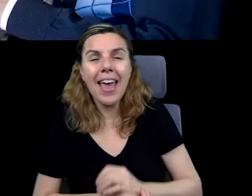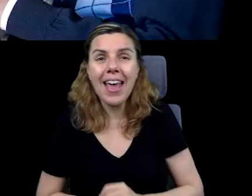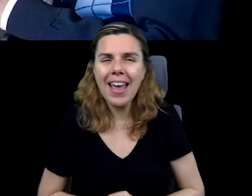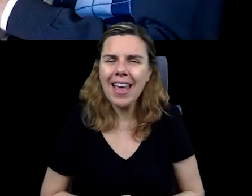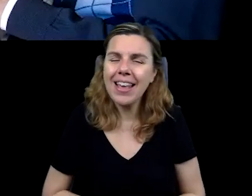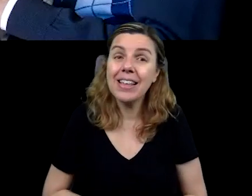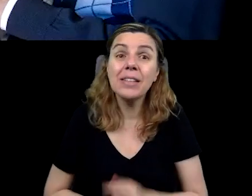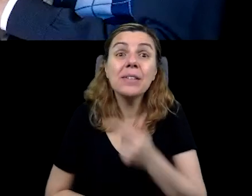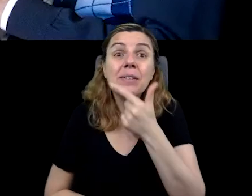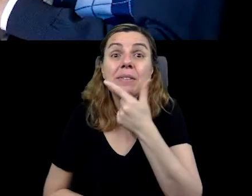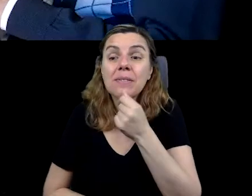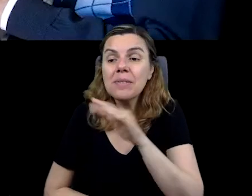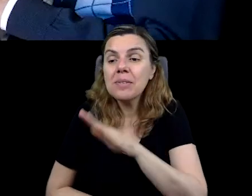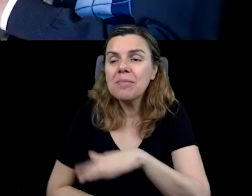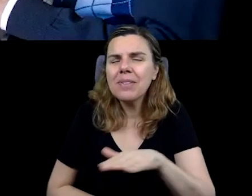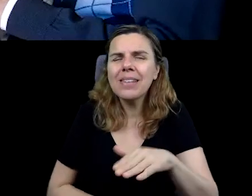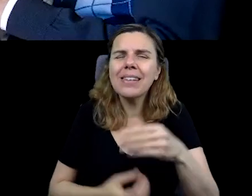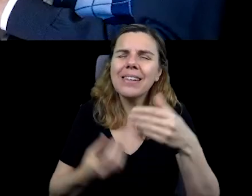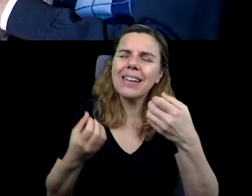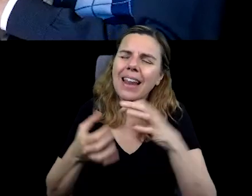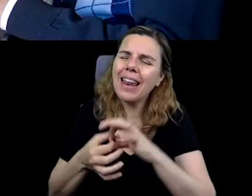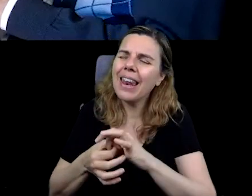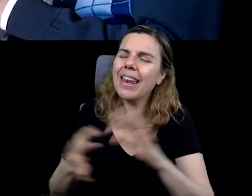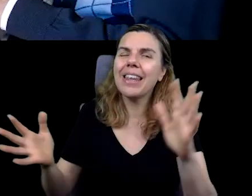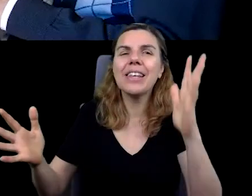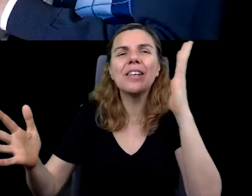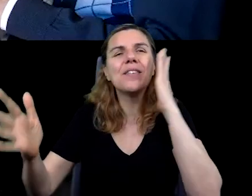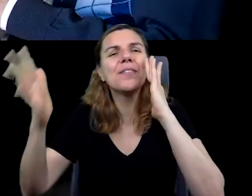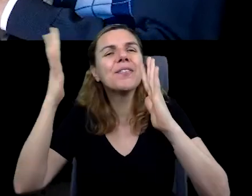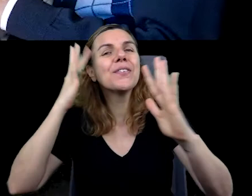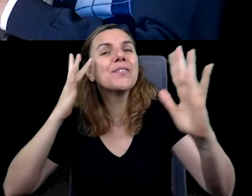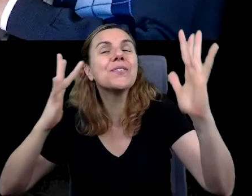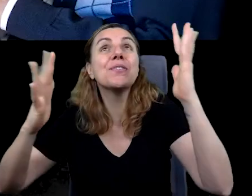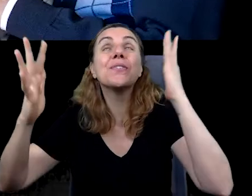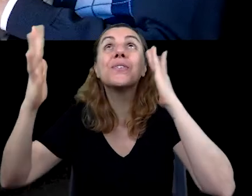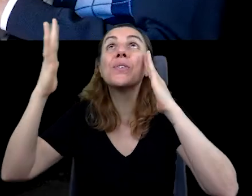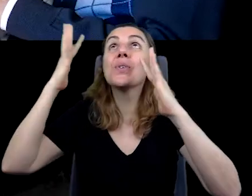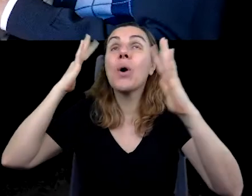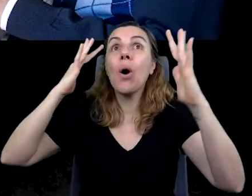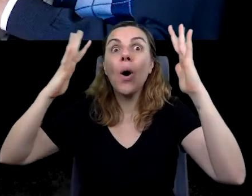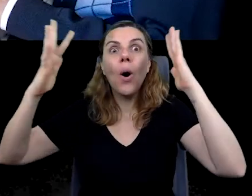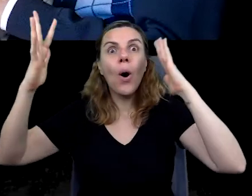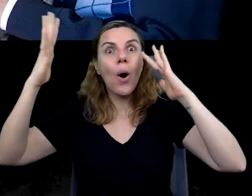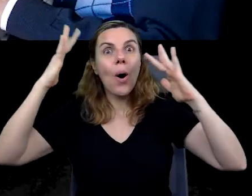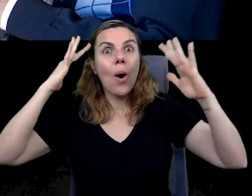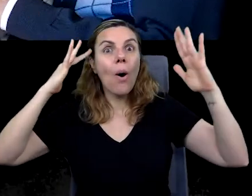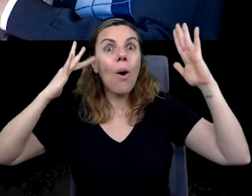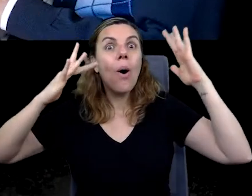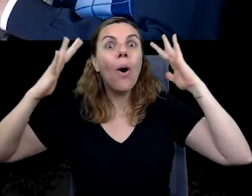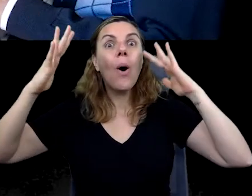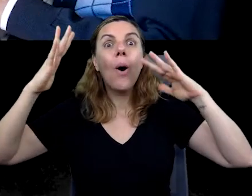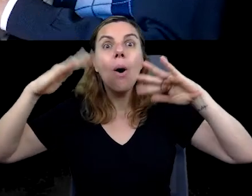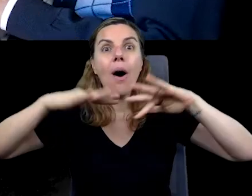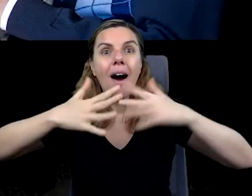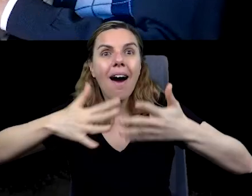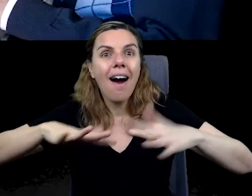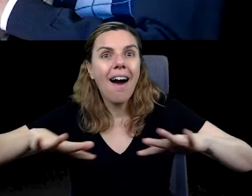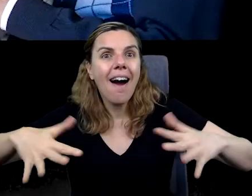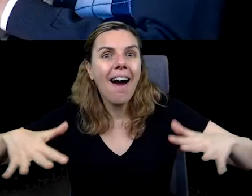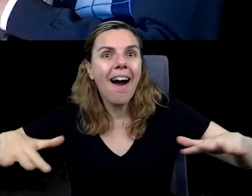Deixe o menino sonhar, seu sonho alcançar um pedaço do mar.